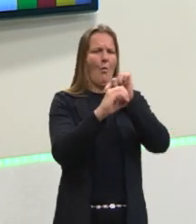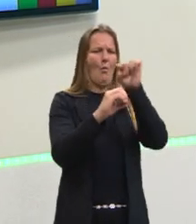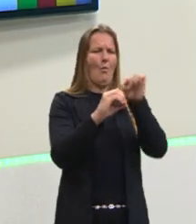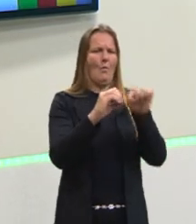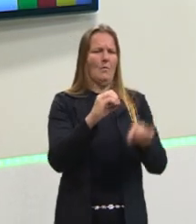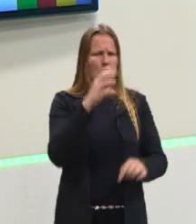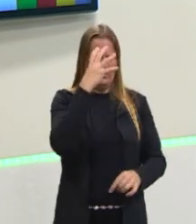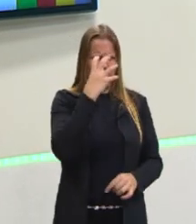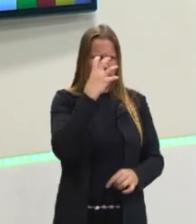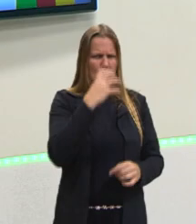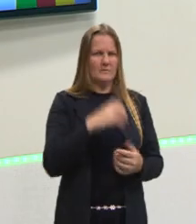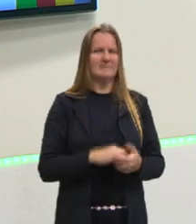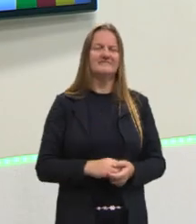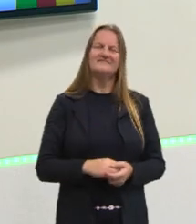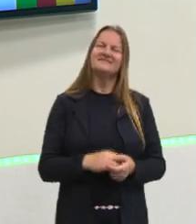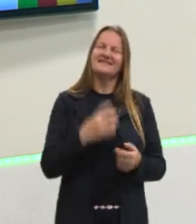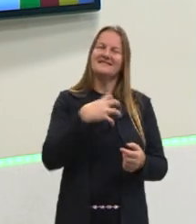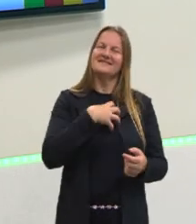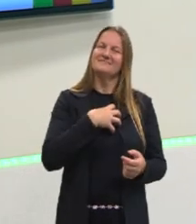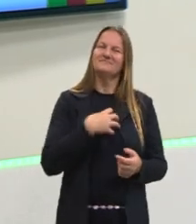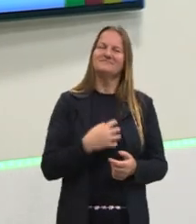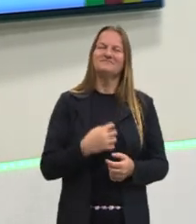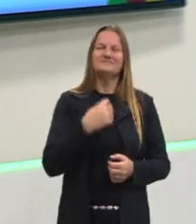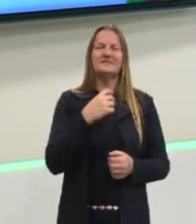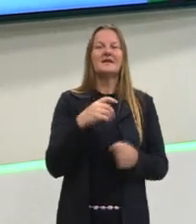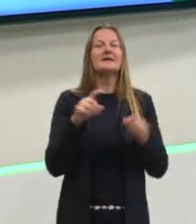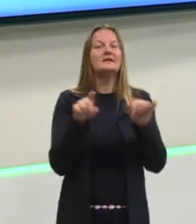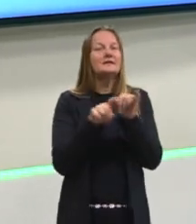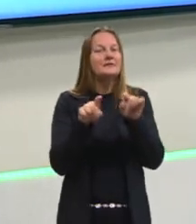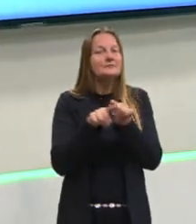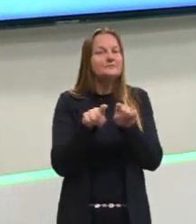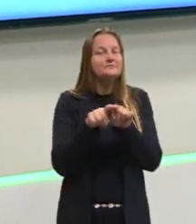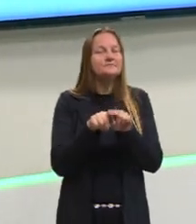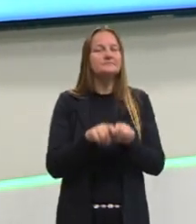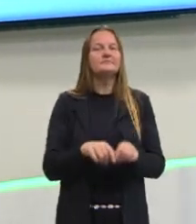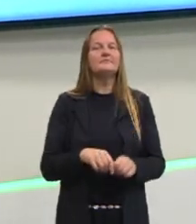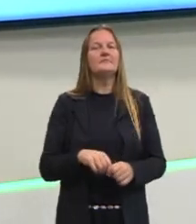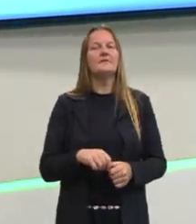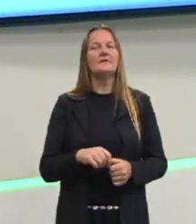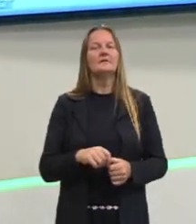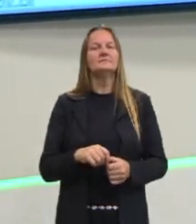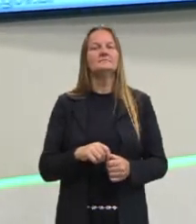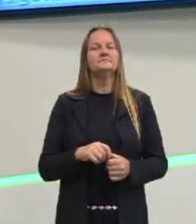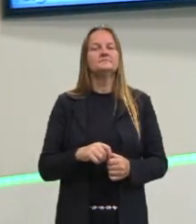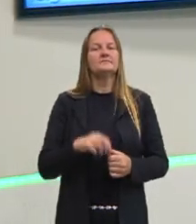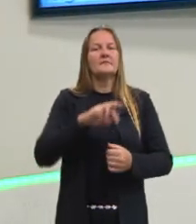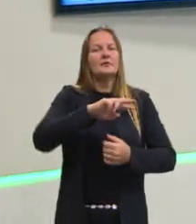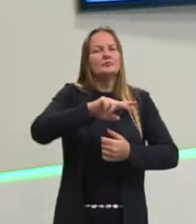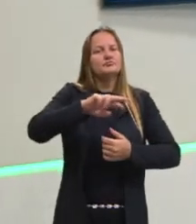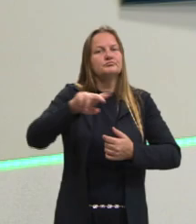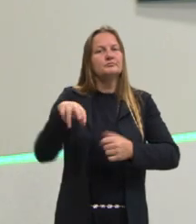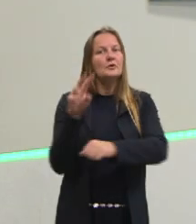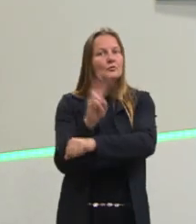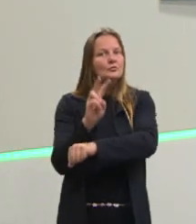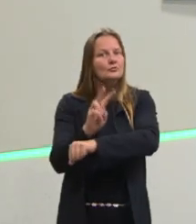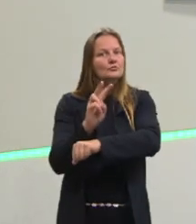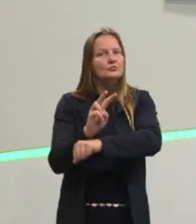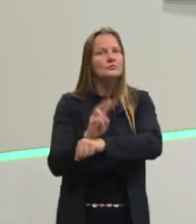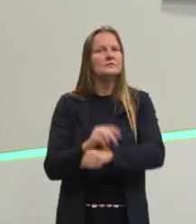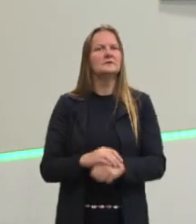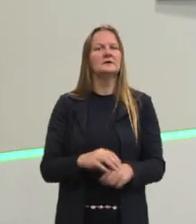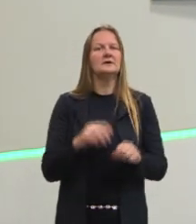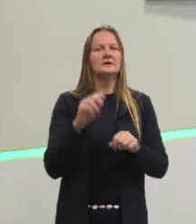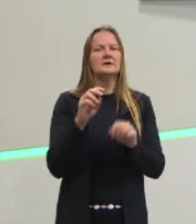Certo? Quanto às consoantes, precisamos ter um cuidado especial com LAD